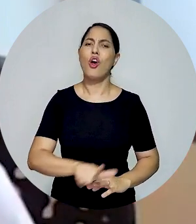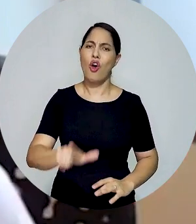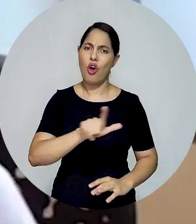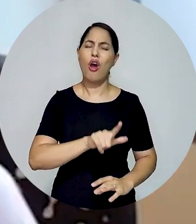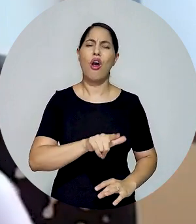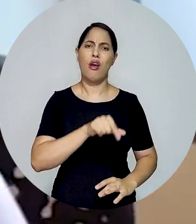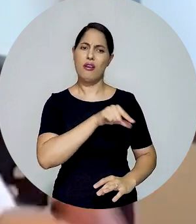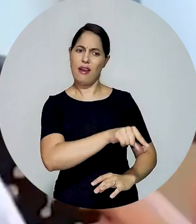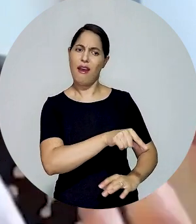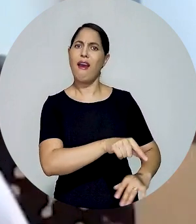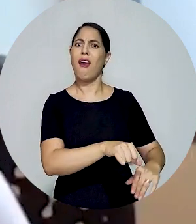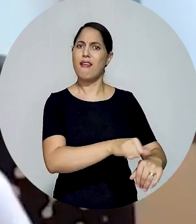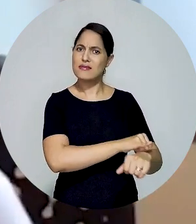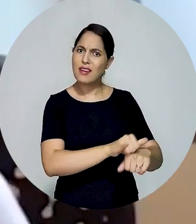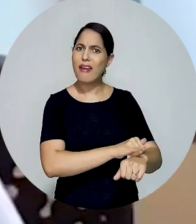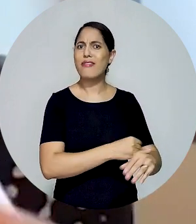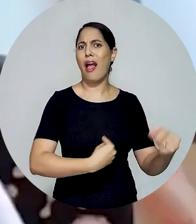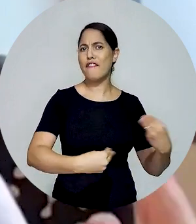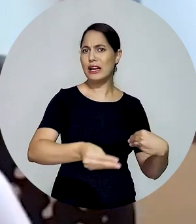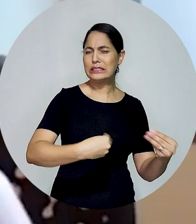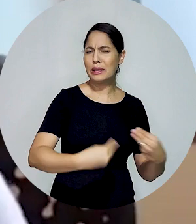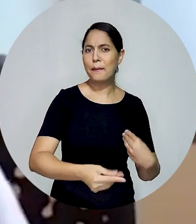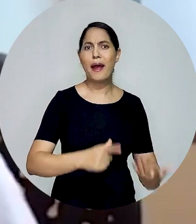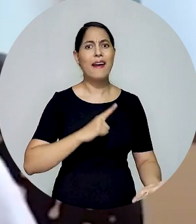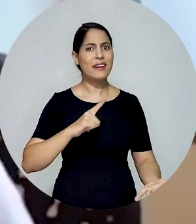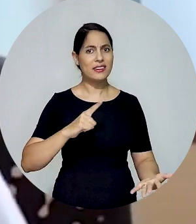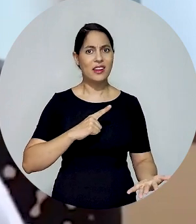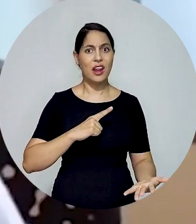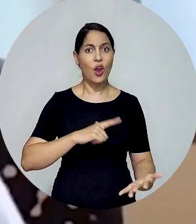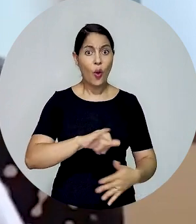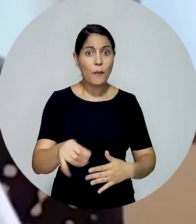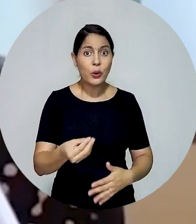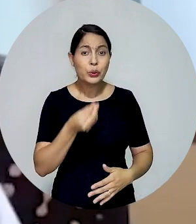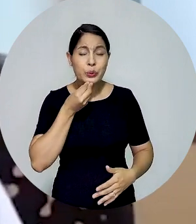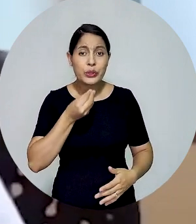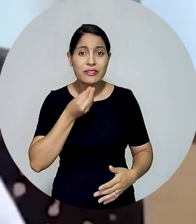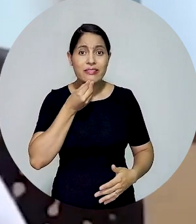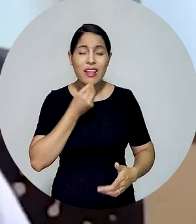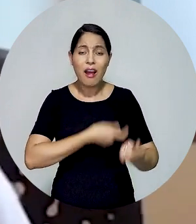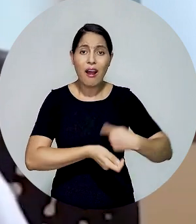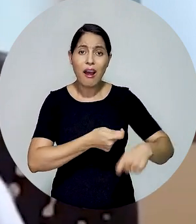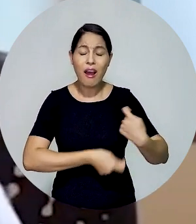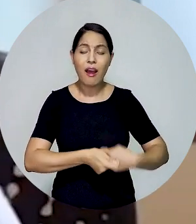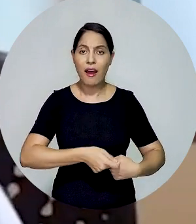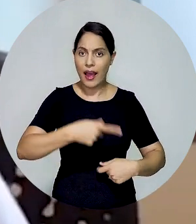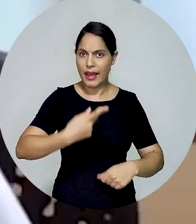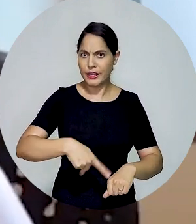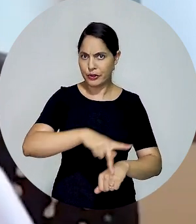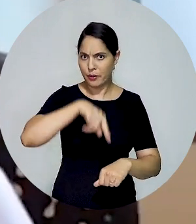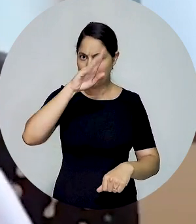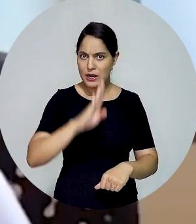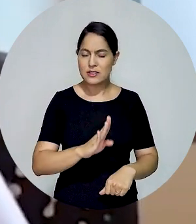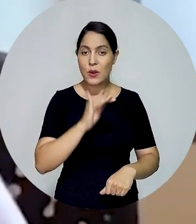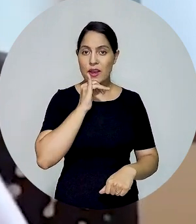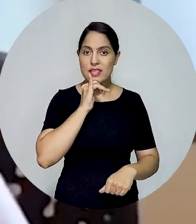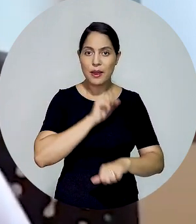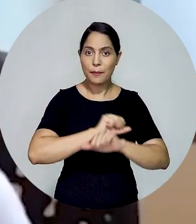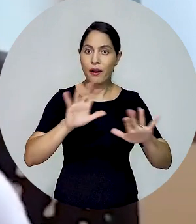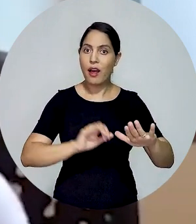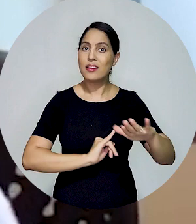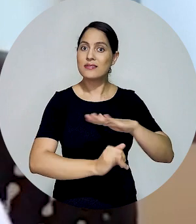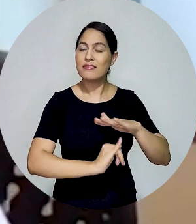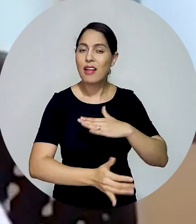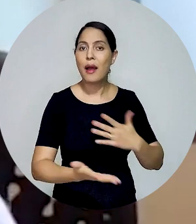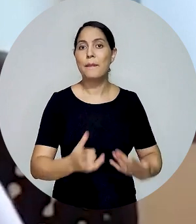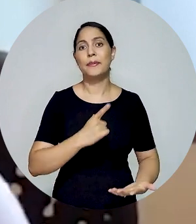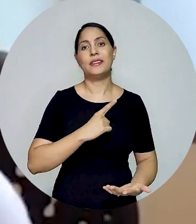que traz muito dinamismo, muita flexibilidade, várias oportunidades novas de negócio para uma economia como a brasileira, que tem muitas